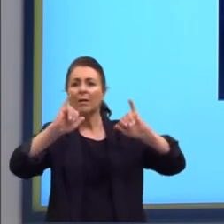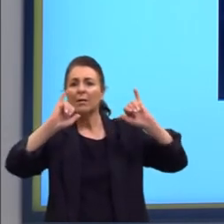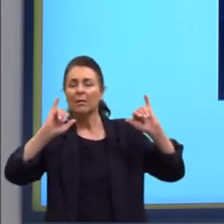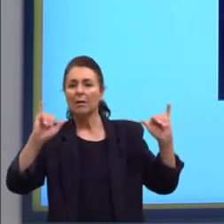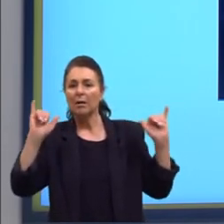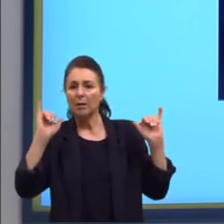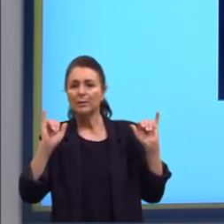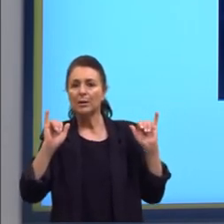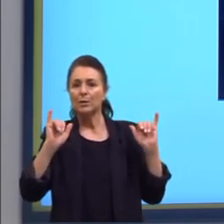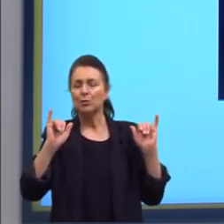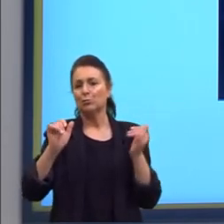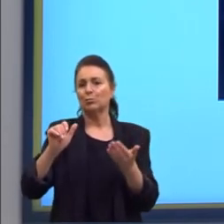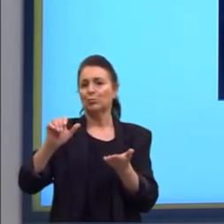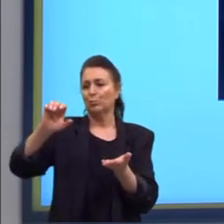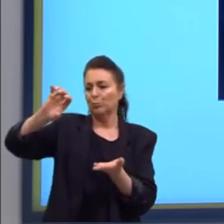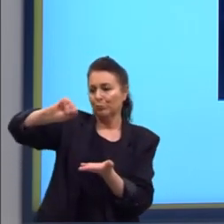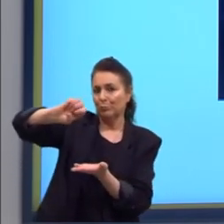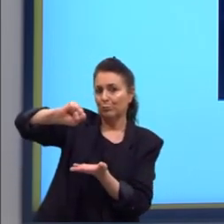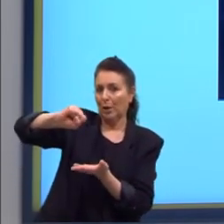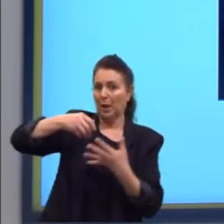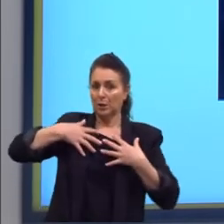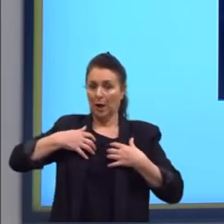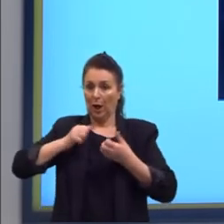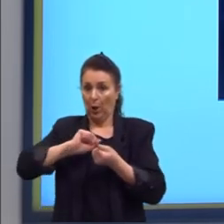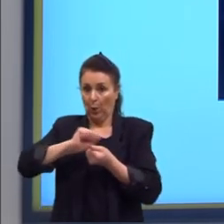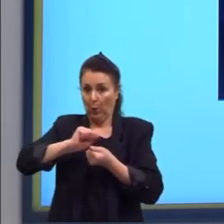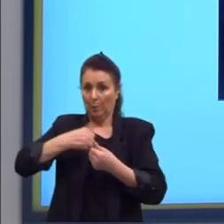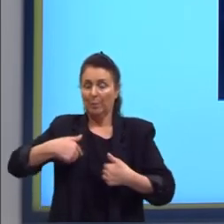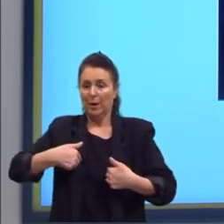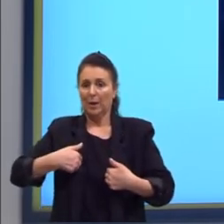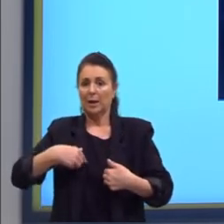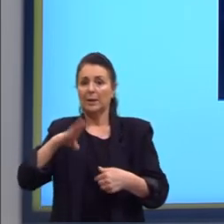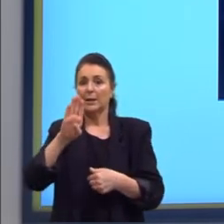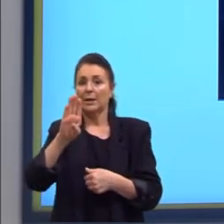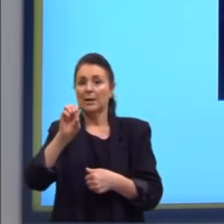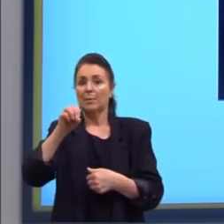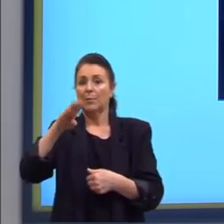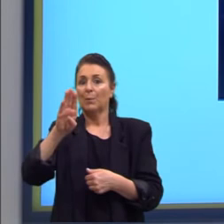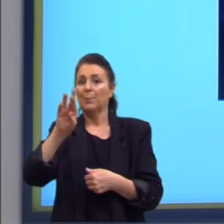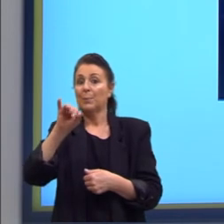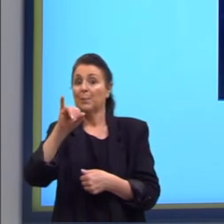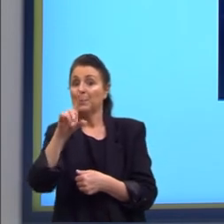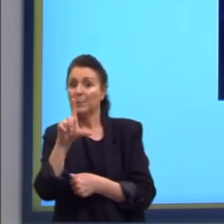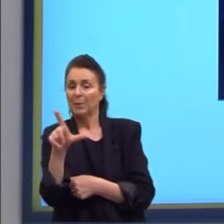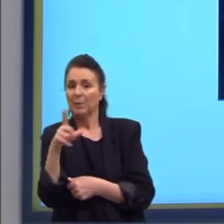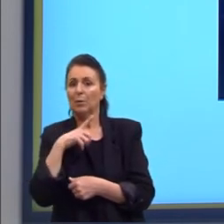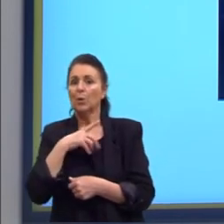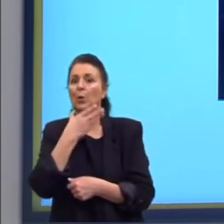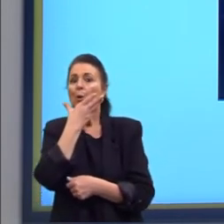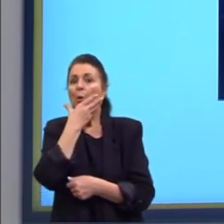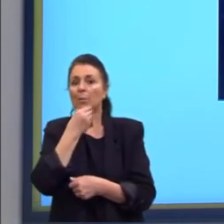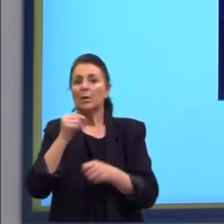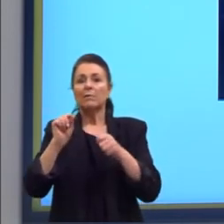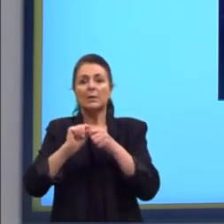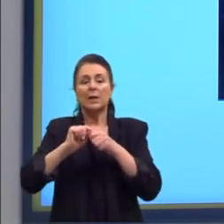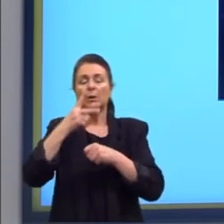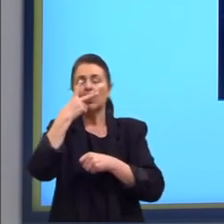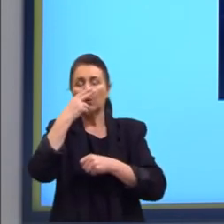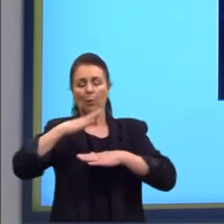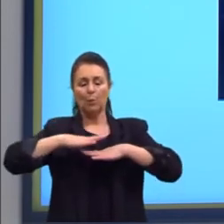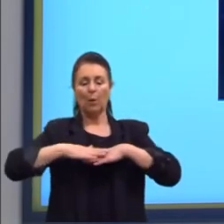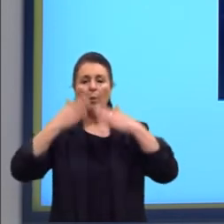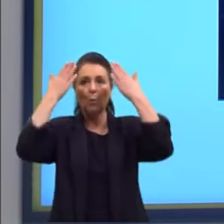de um amaciante da Bombril. E o cara da propaganda ali fazendo essa posição, o